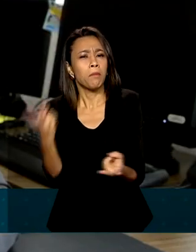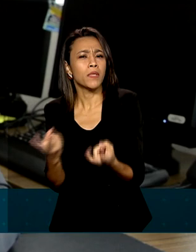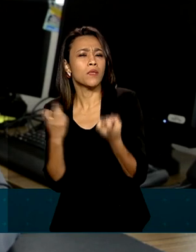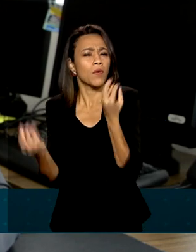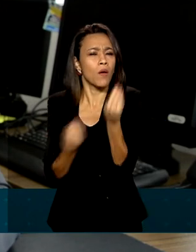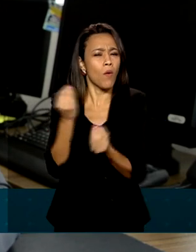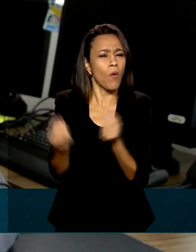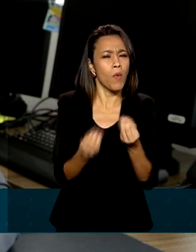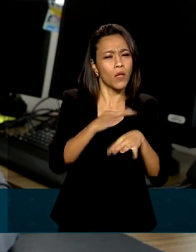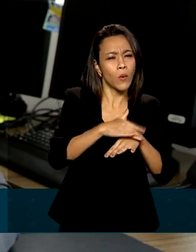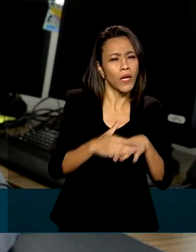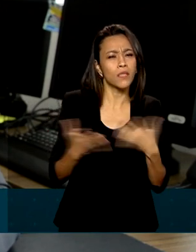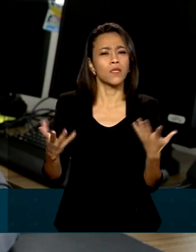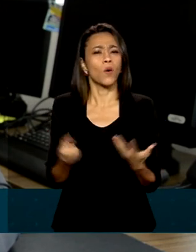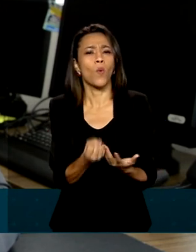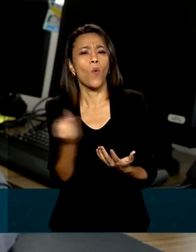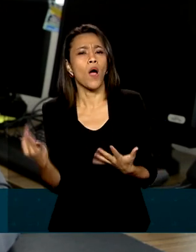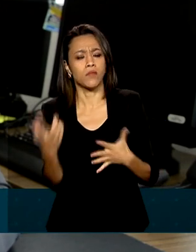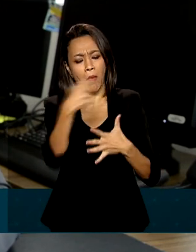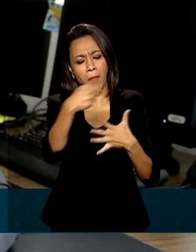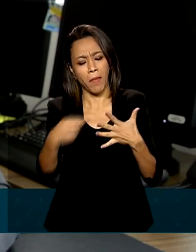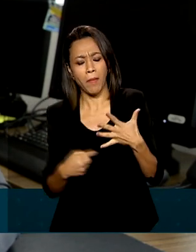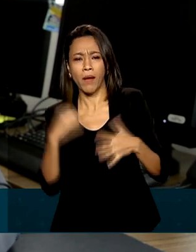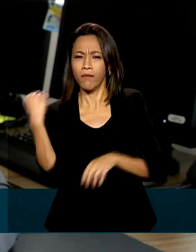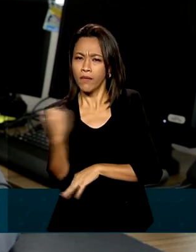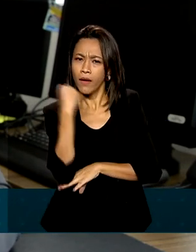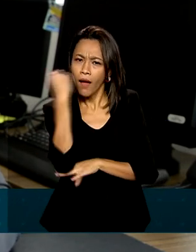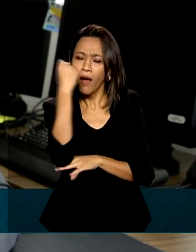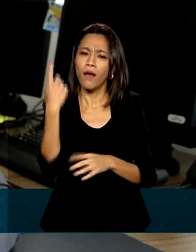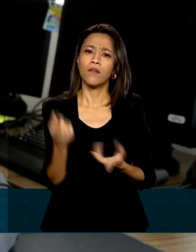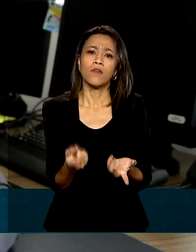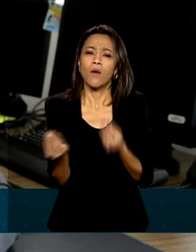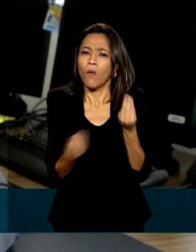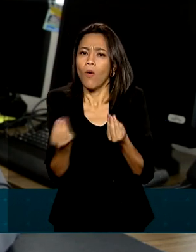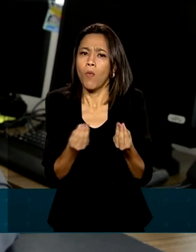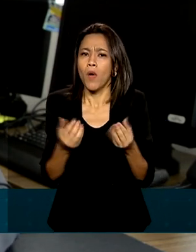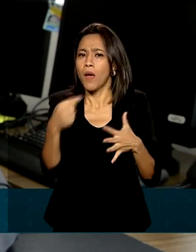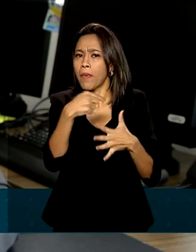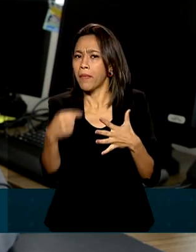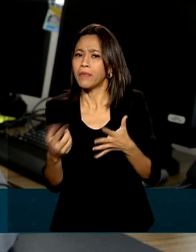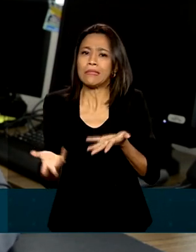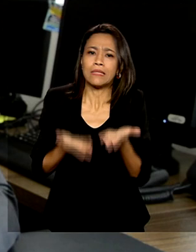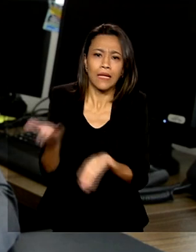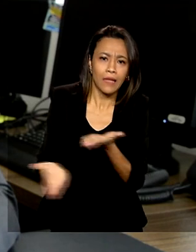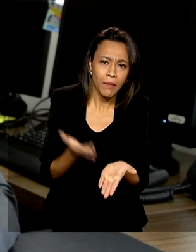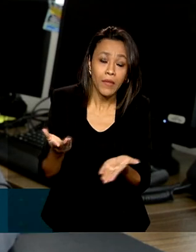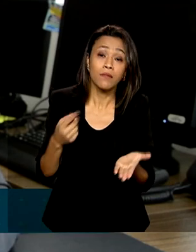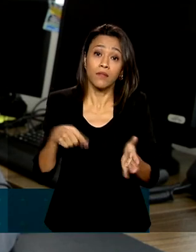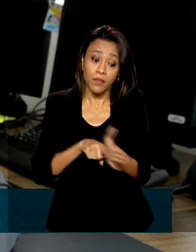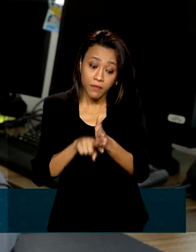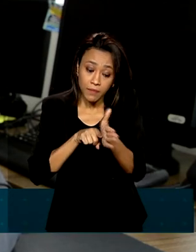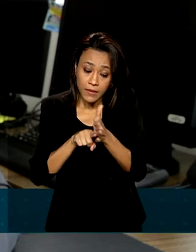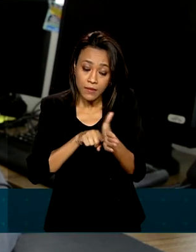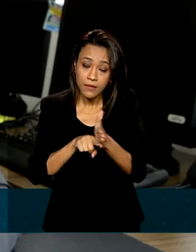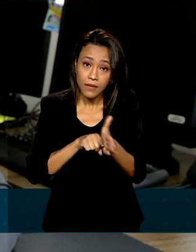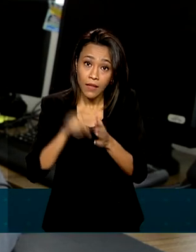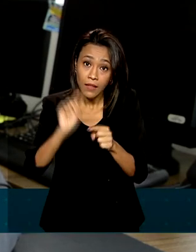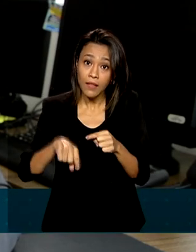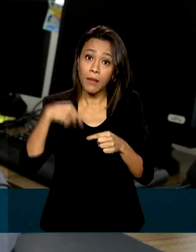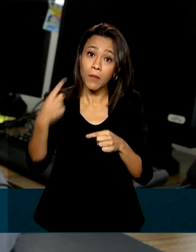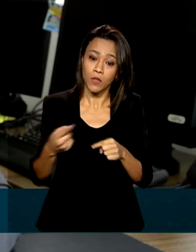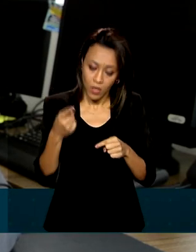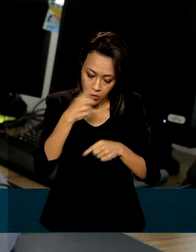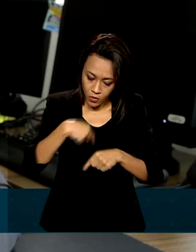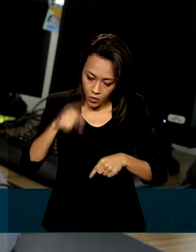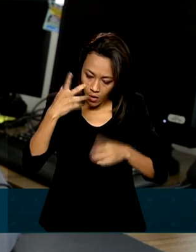doença, quais são os fatores de gravidade, tratamentos e principalmente as nossas investigações pós-alta. Depois